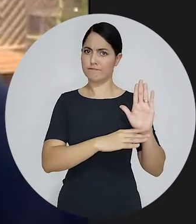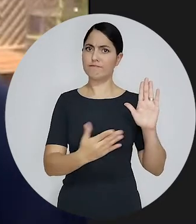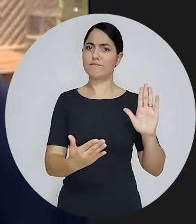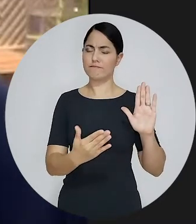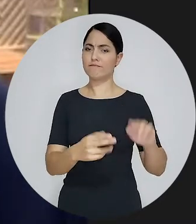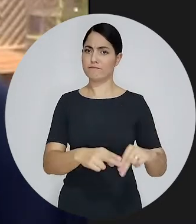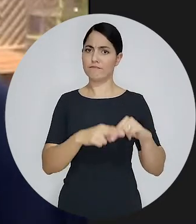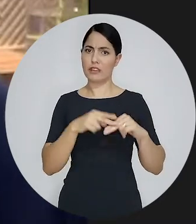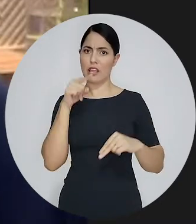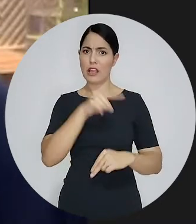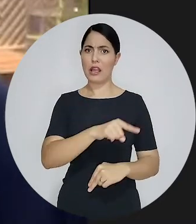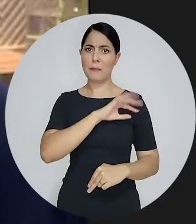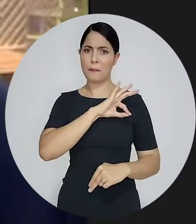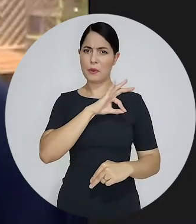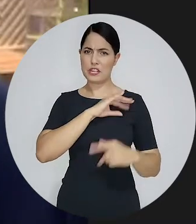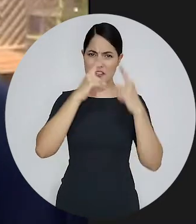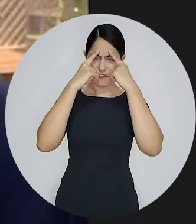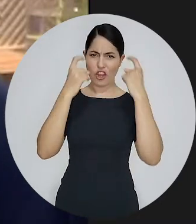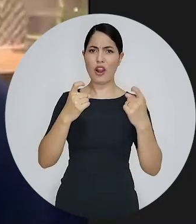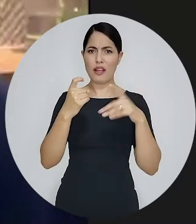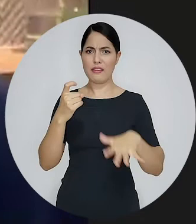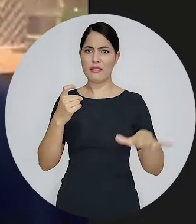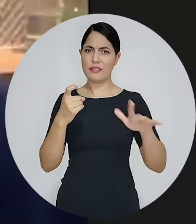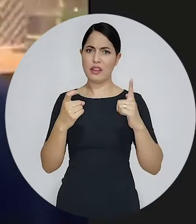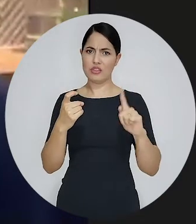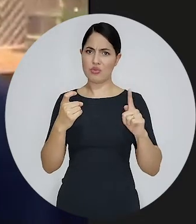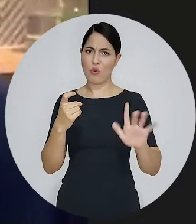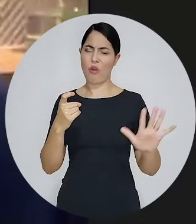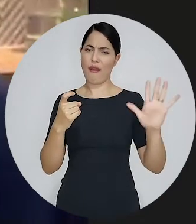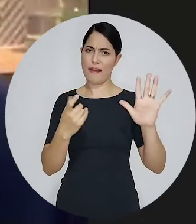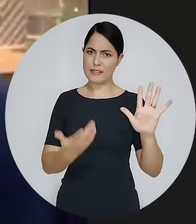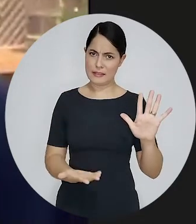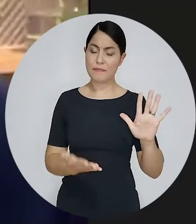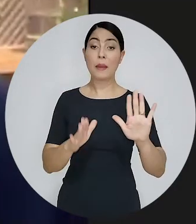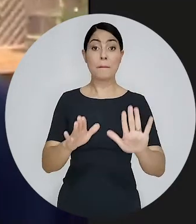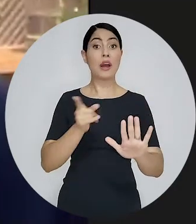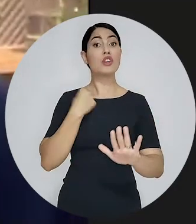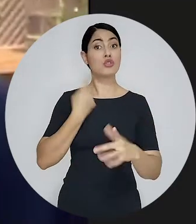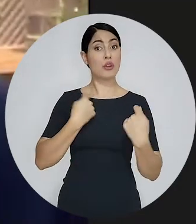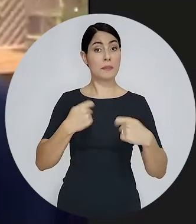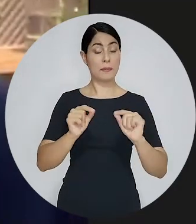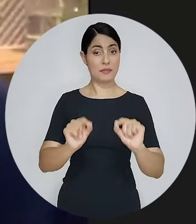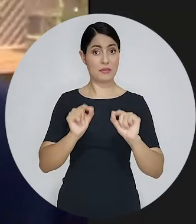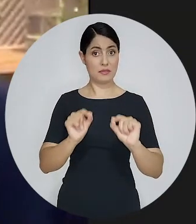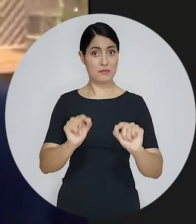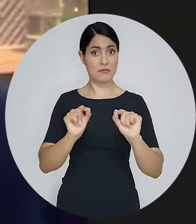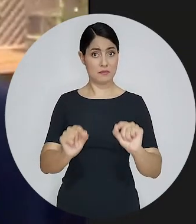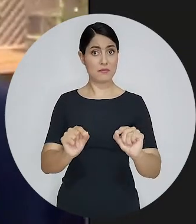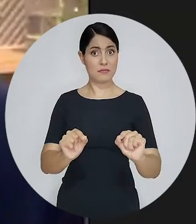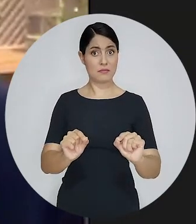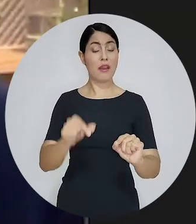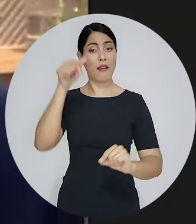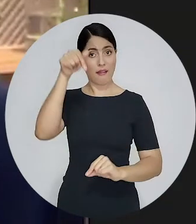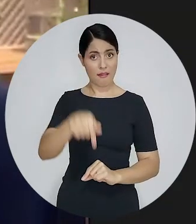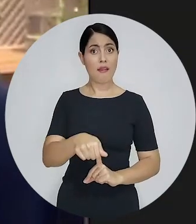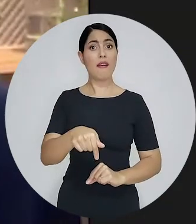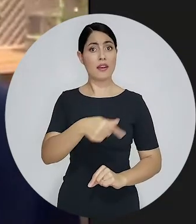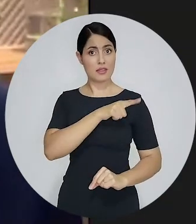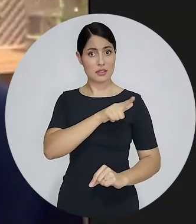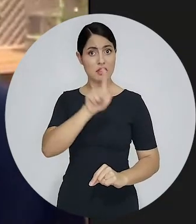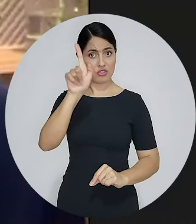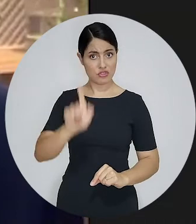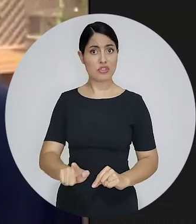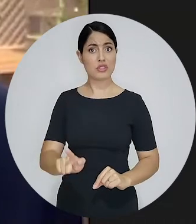da polícia violenta do Estado de Goiás. mas também é preciso e este é a marca da gestão